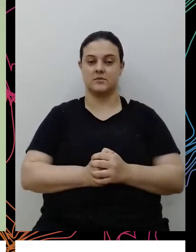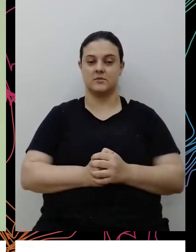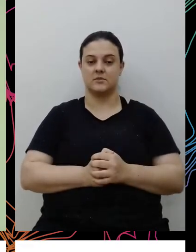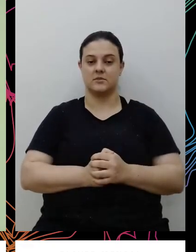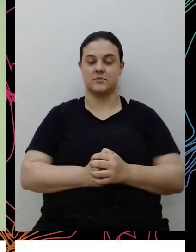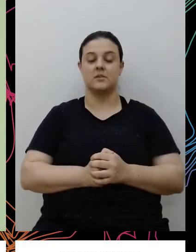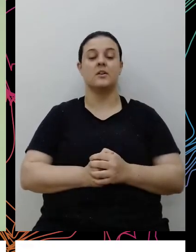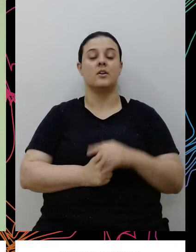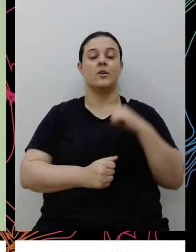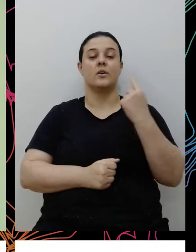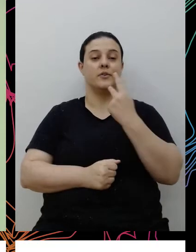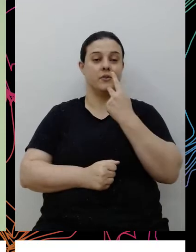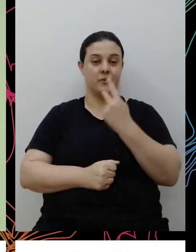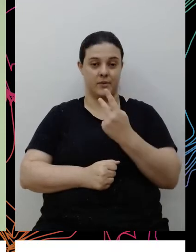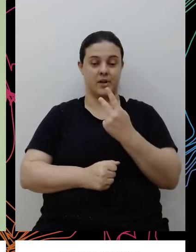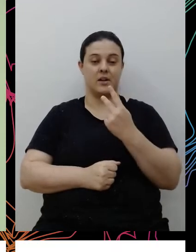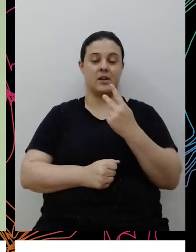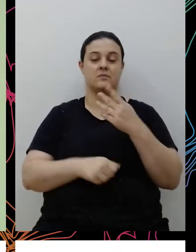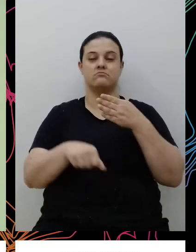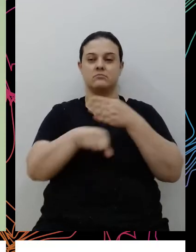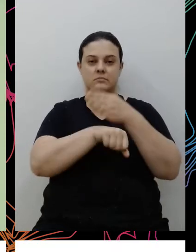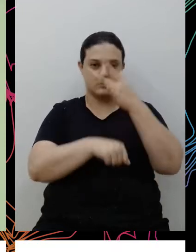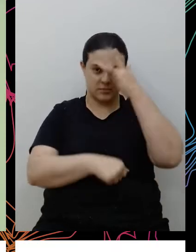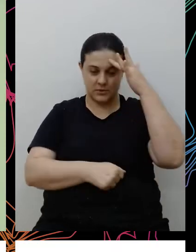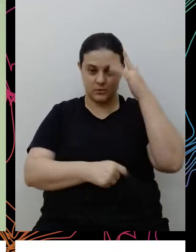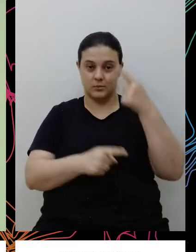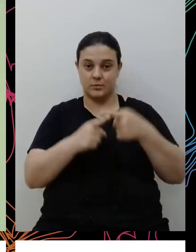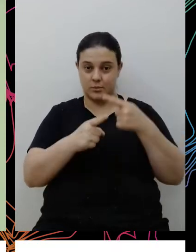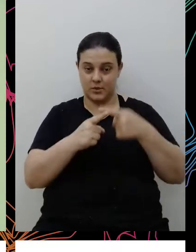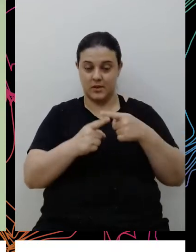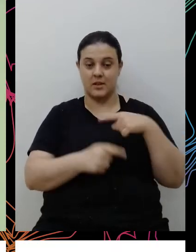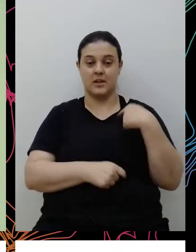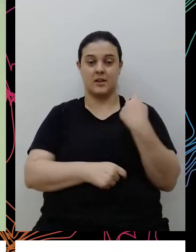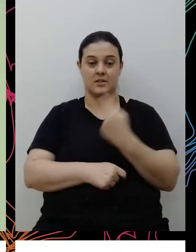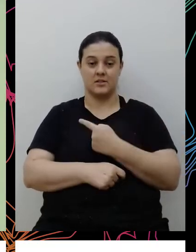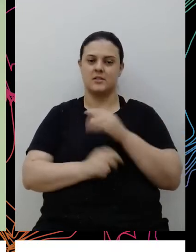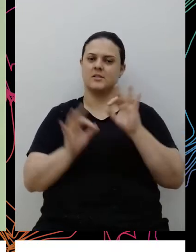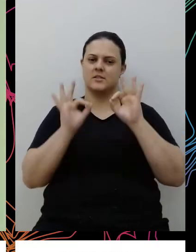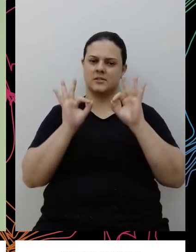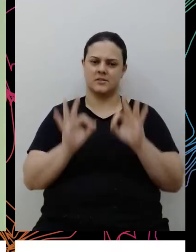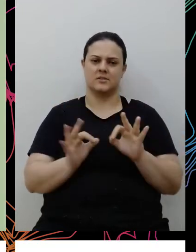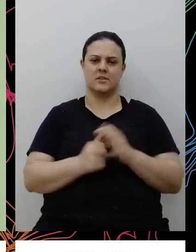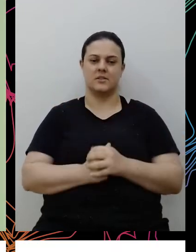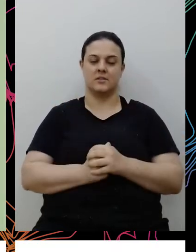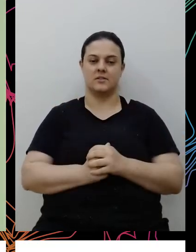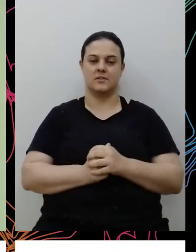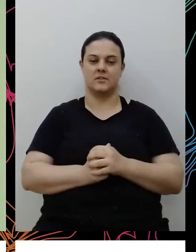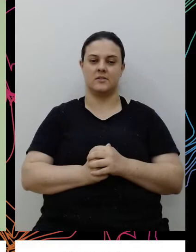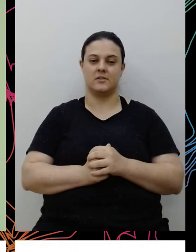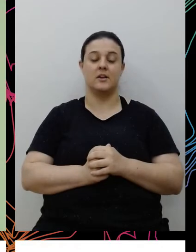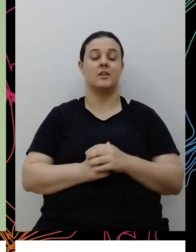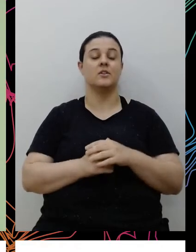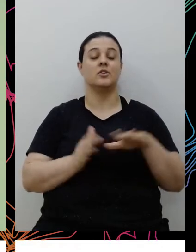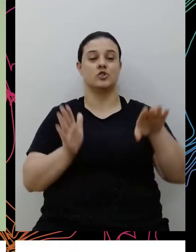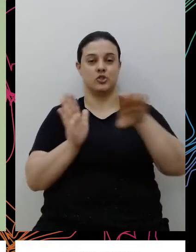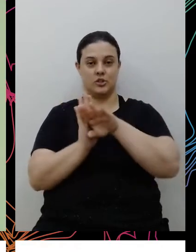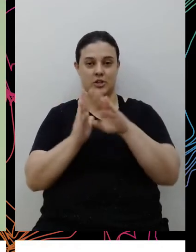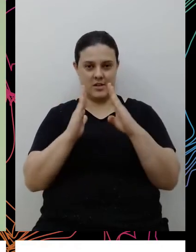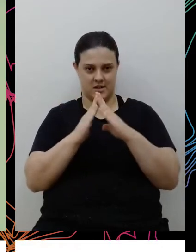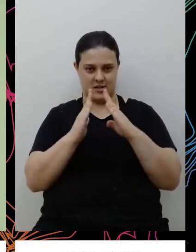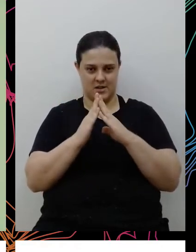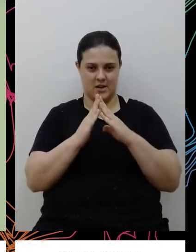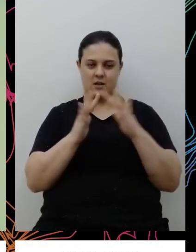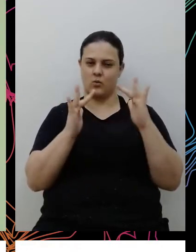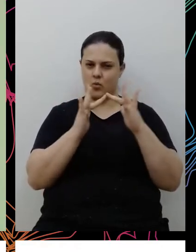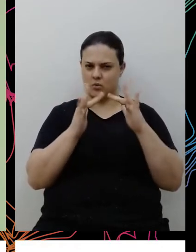quando a gente acessa isso nas pessoas, né, porque nós somos certamente, ao chegar em casa ou ter contato com